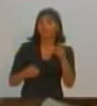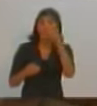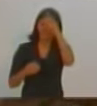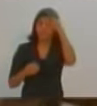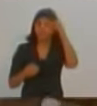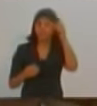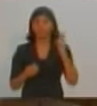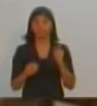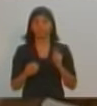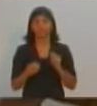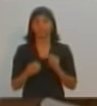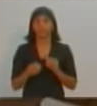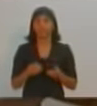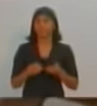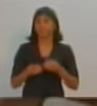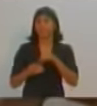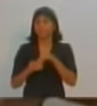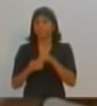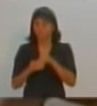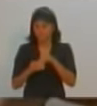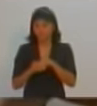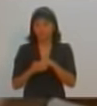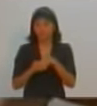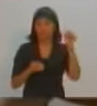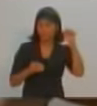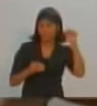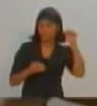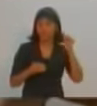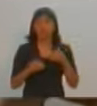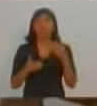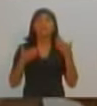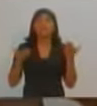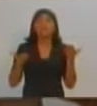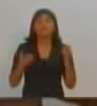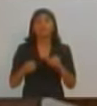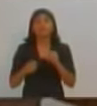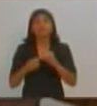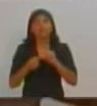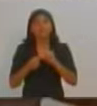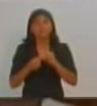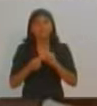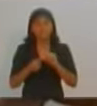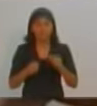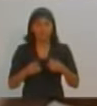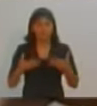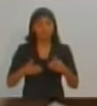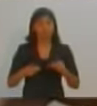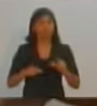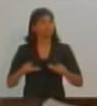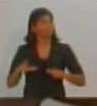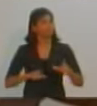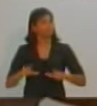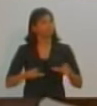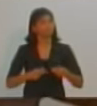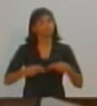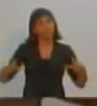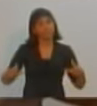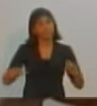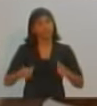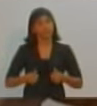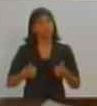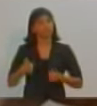se eleger, o que ele vai fazer por nós pelo transporte. Que é uma lotação, tirar os ônibus,